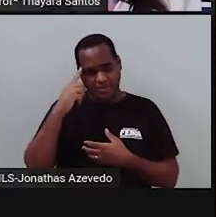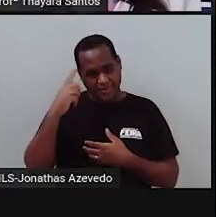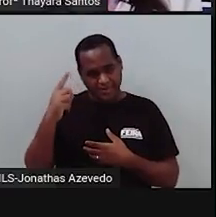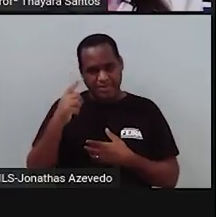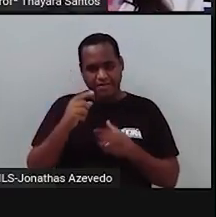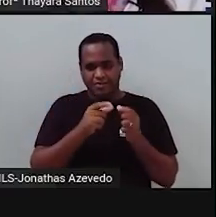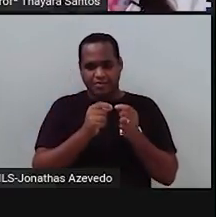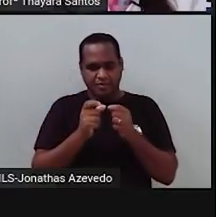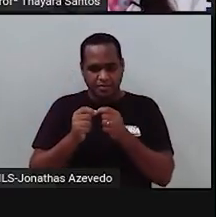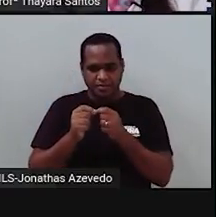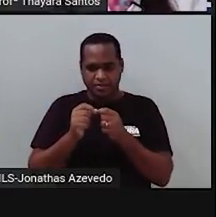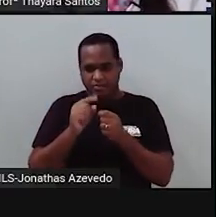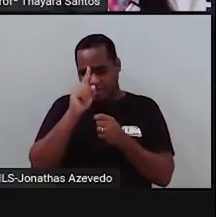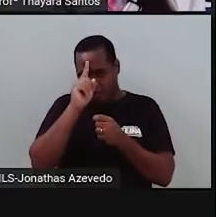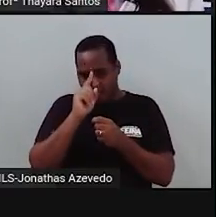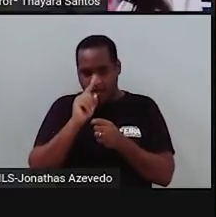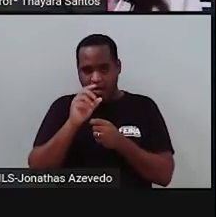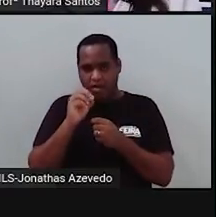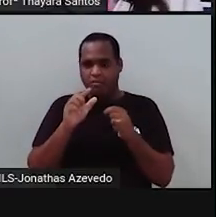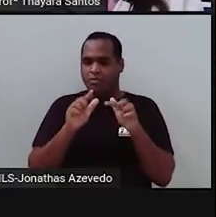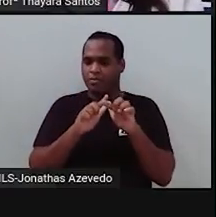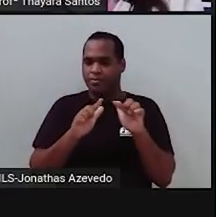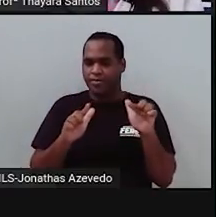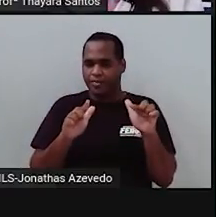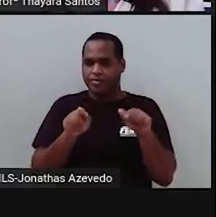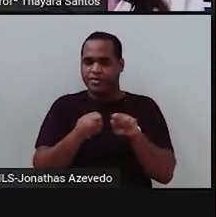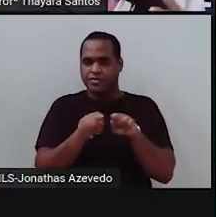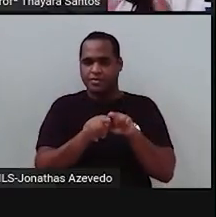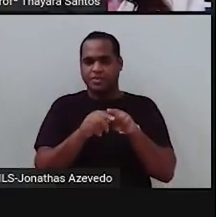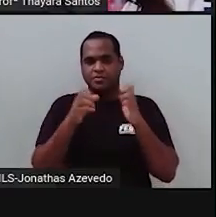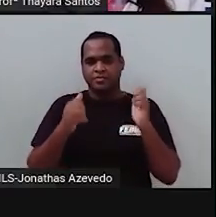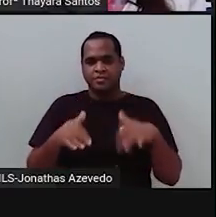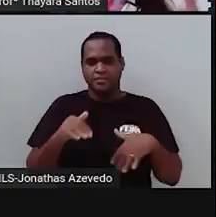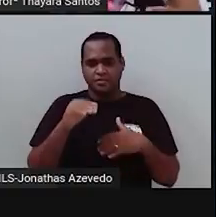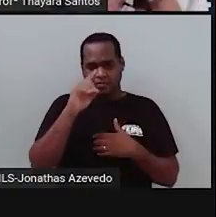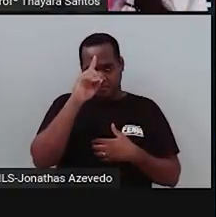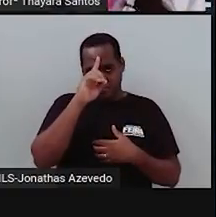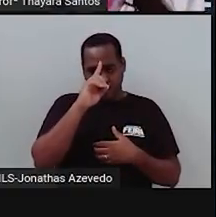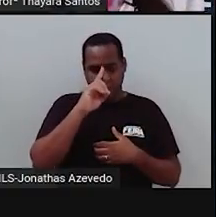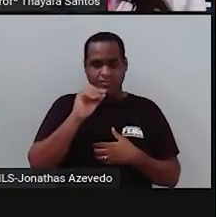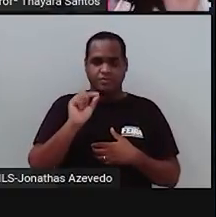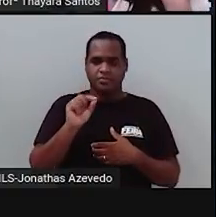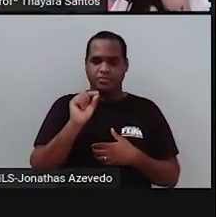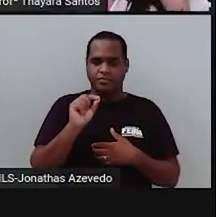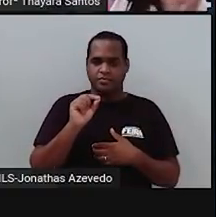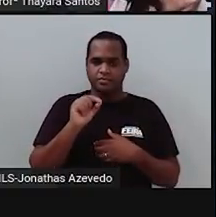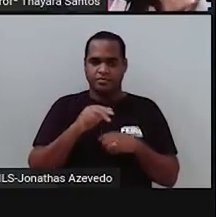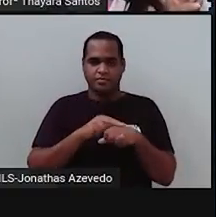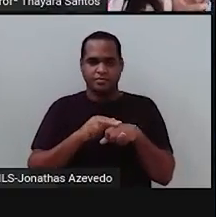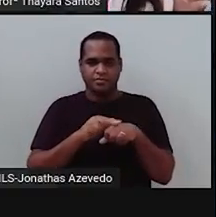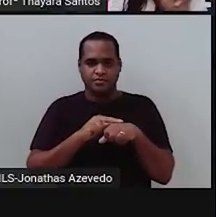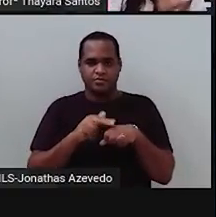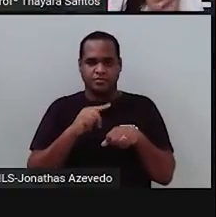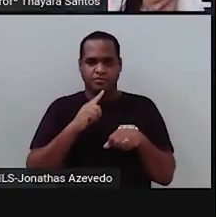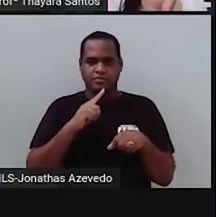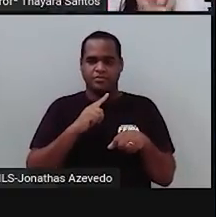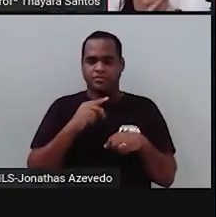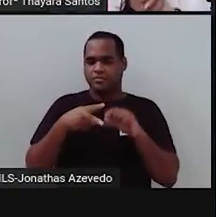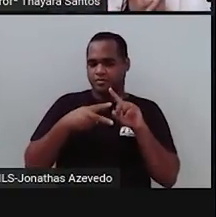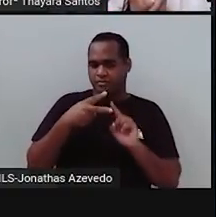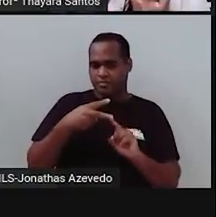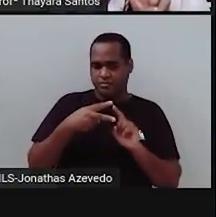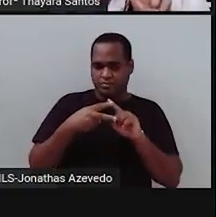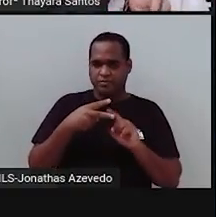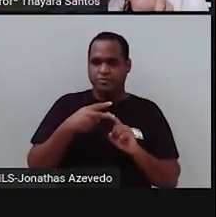de plantas amarelas lisas com sementes de plantas verdes rugosas. Então, gente já tem duas características aí.